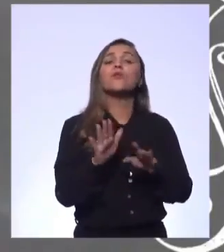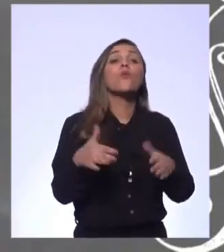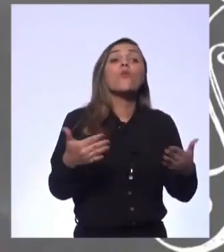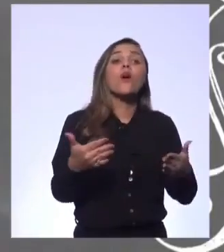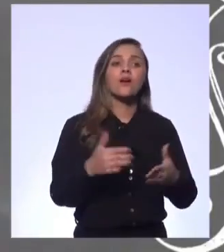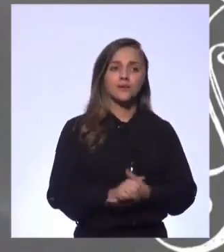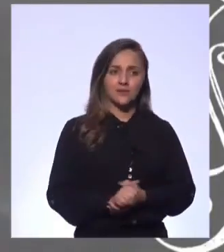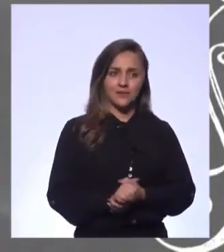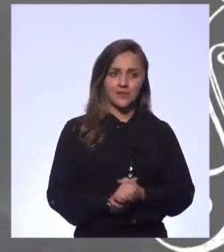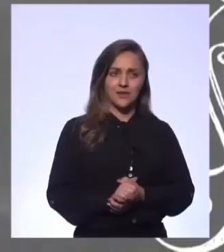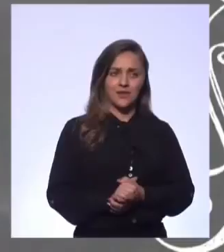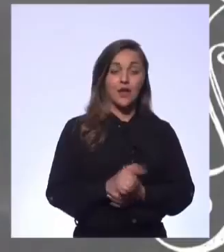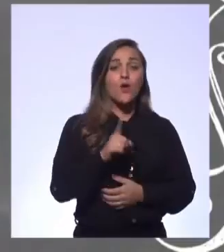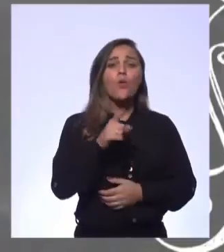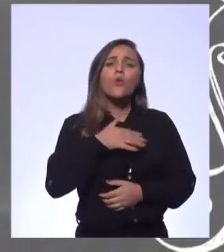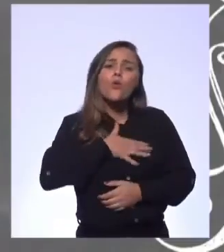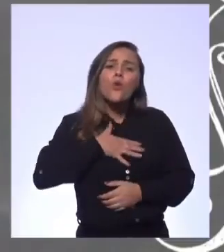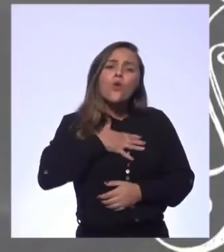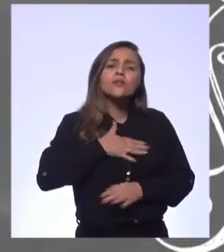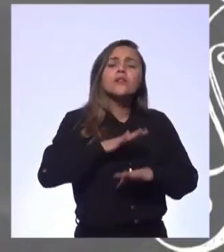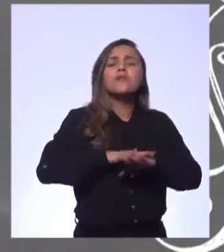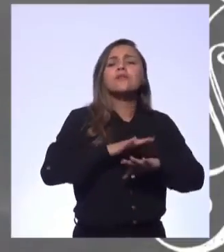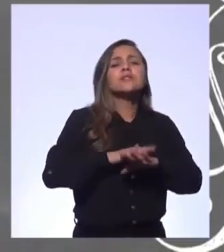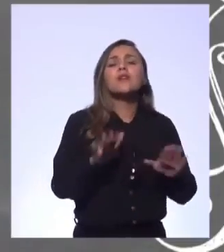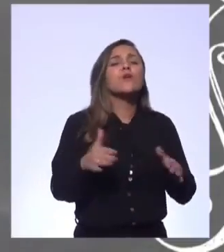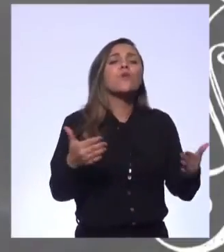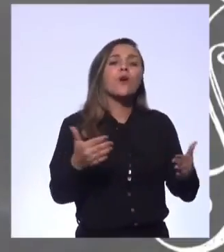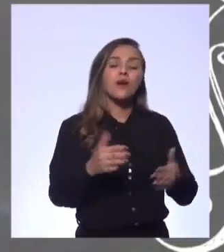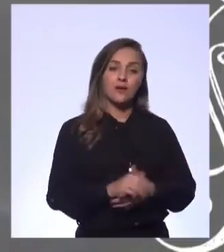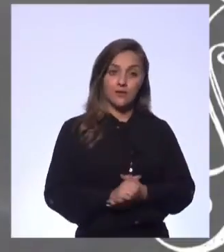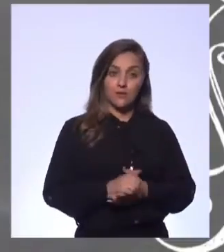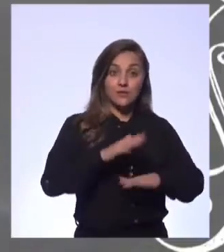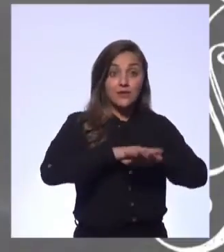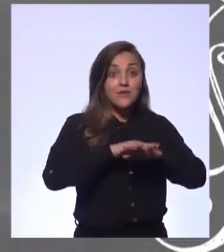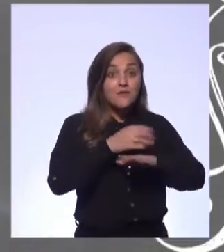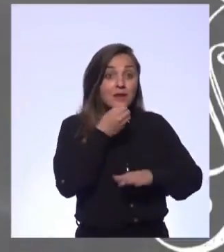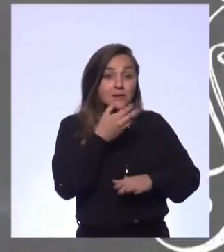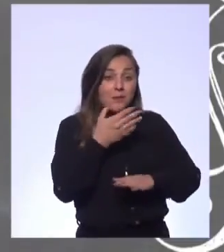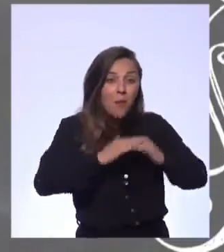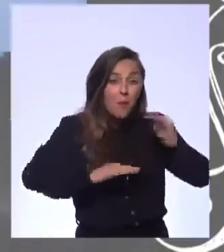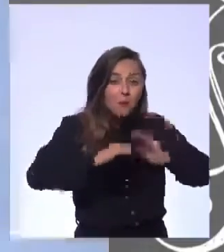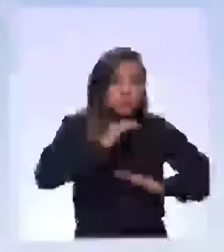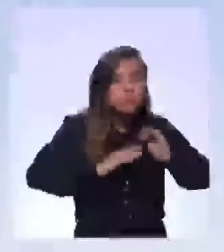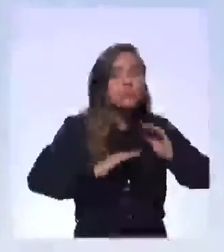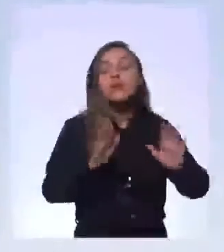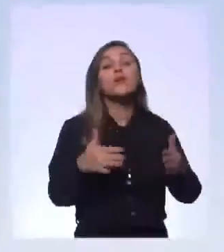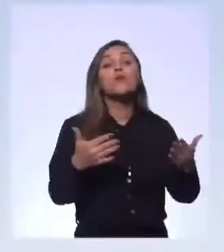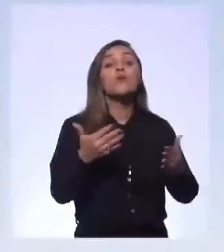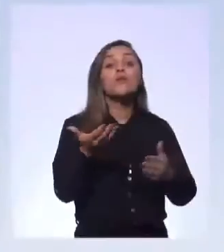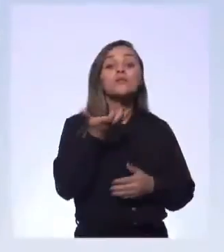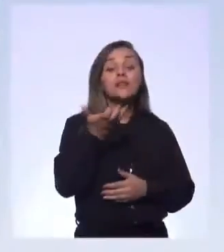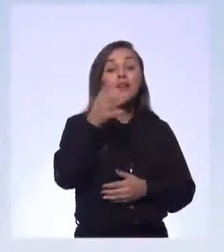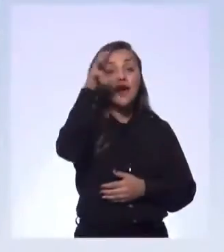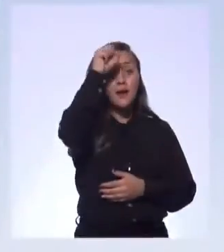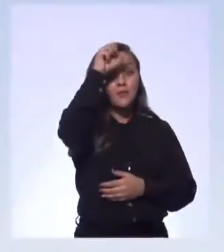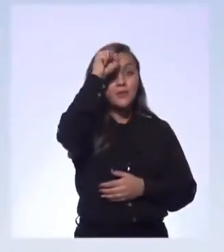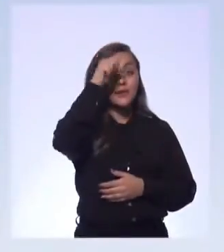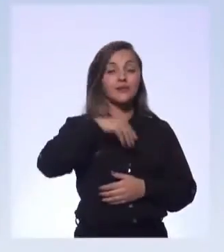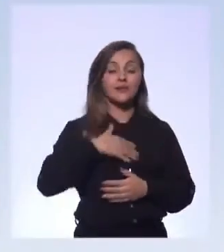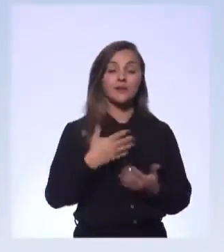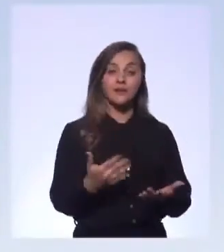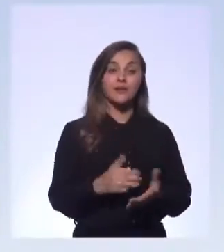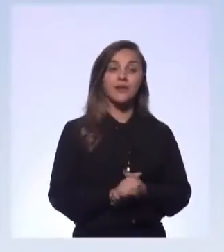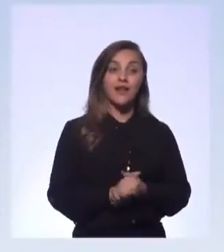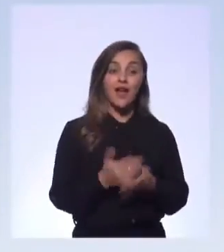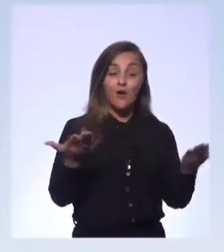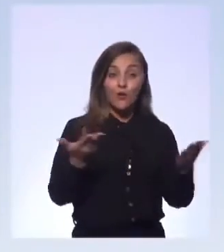Quais são as coisas que você gosta de fazer e faz bem? E quais são as coisas que você gostaria de aprender? Por último, eu